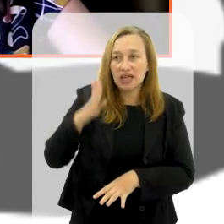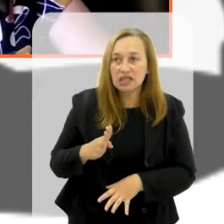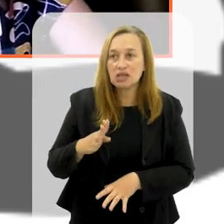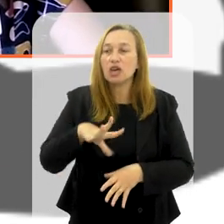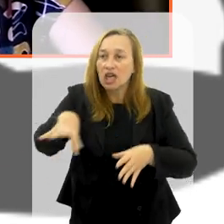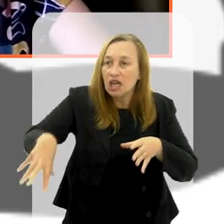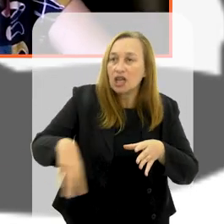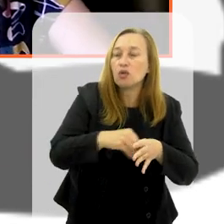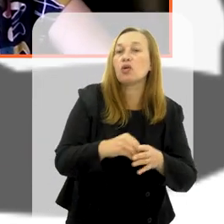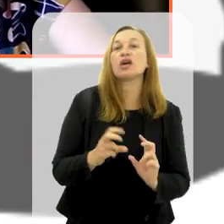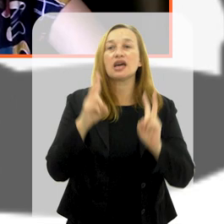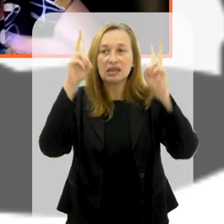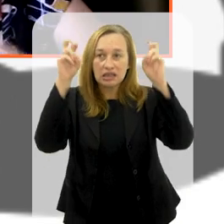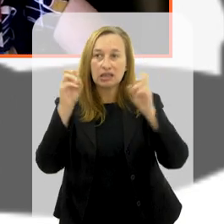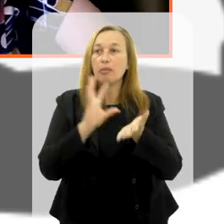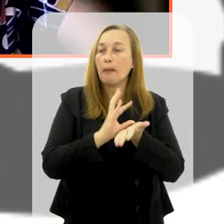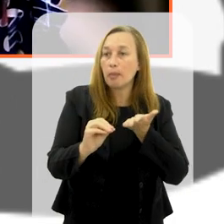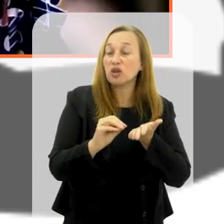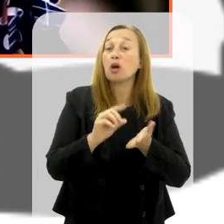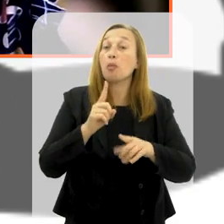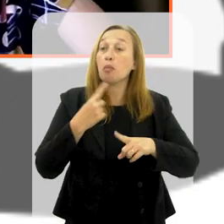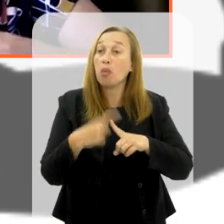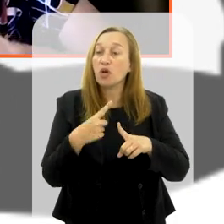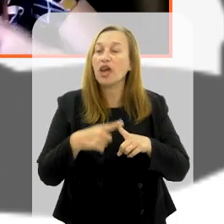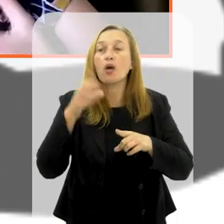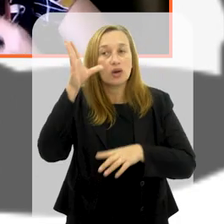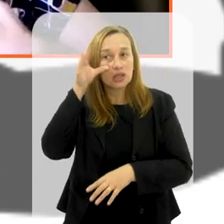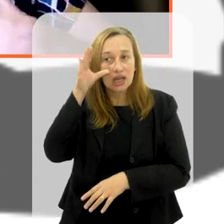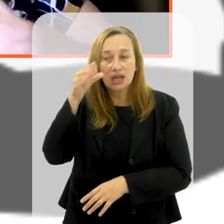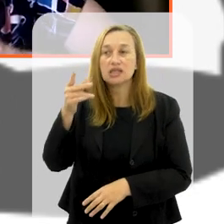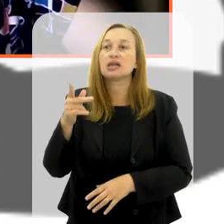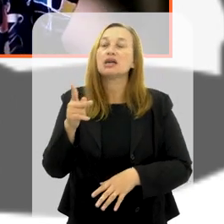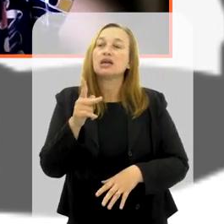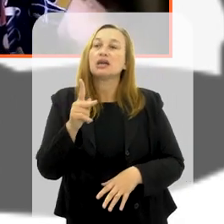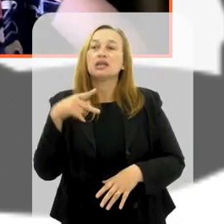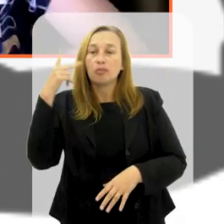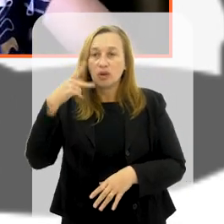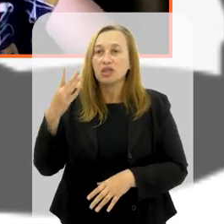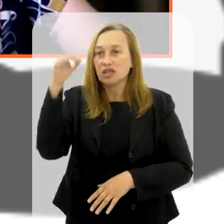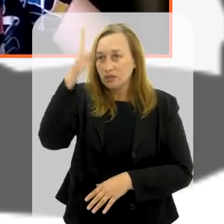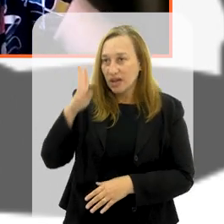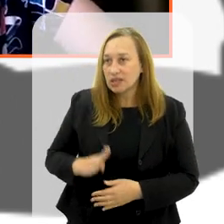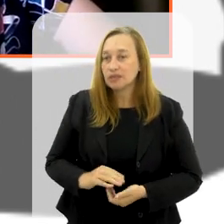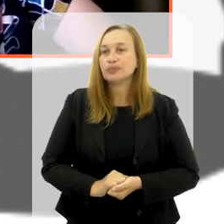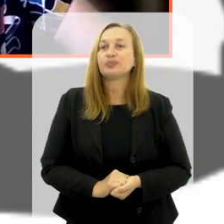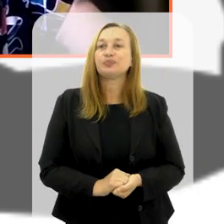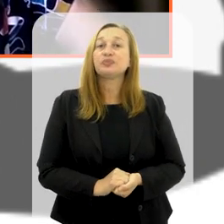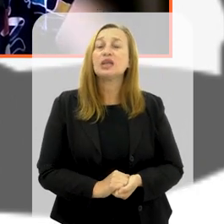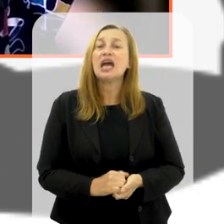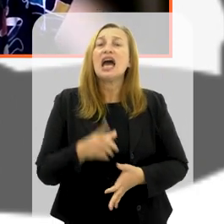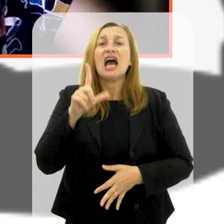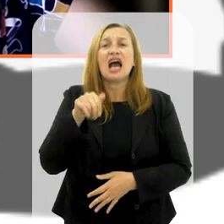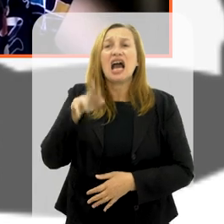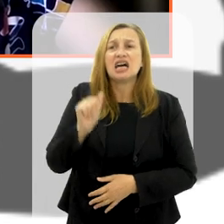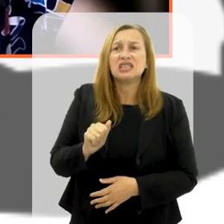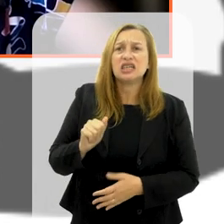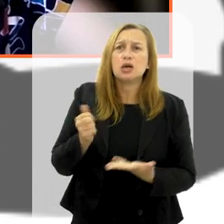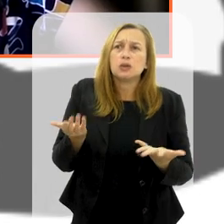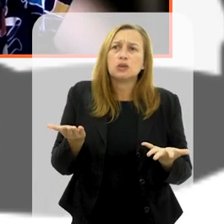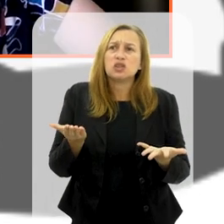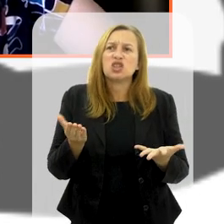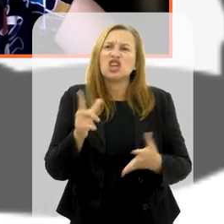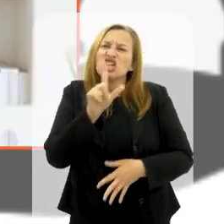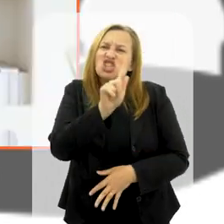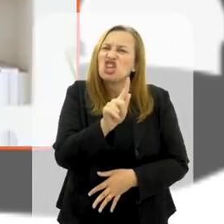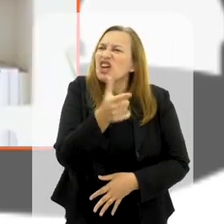o Brasil tem, ele vai trazer esse tema para a pauta, porque é um grande interesse da política externa brasileira. Ana,